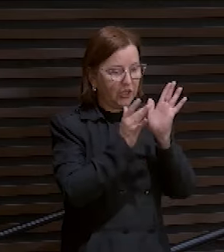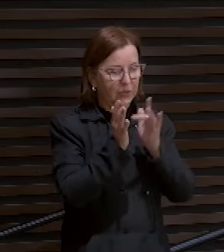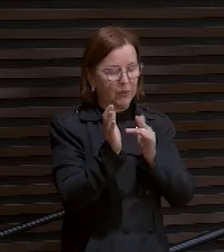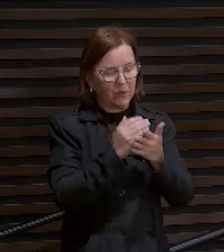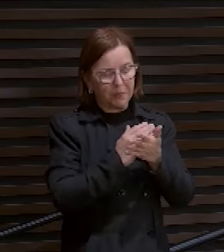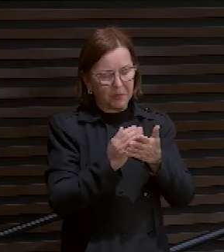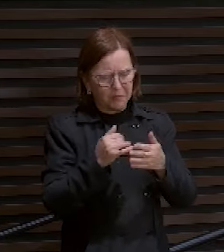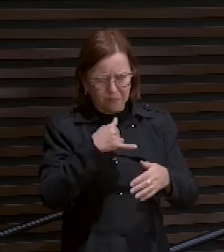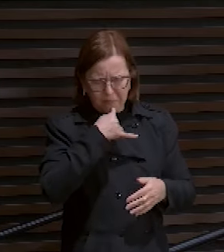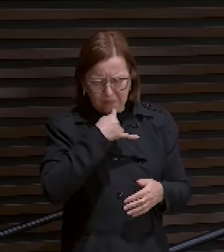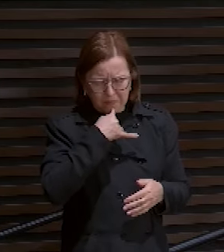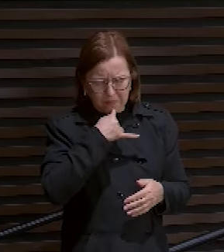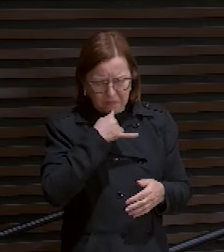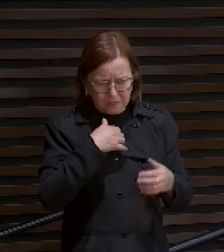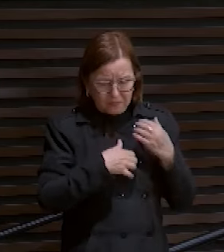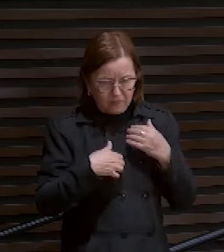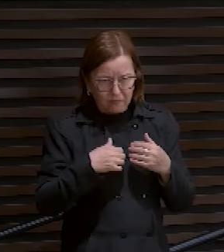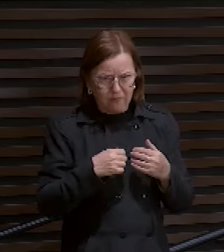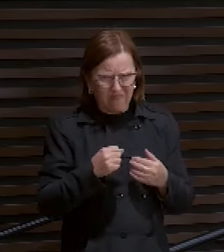Não é esquisito isso?